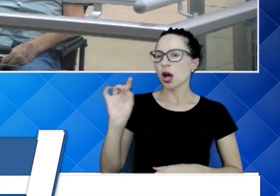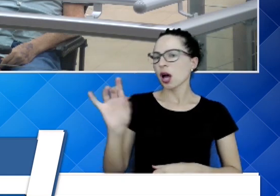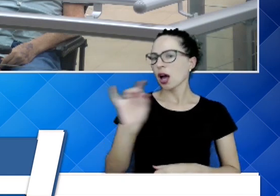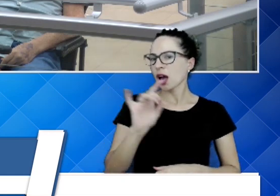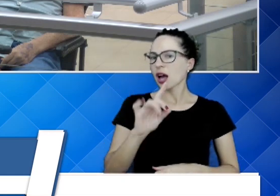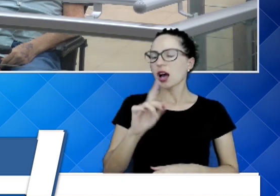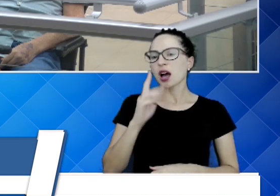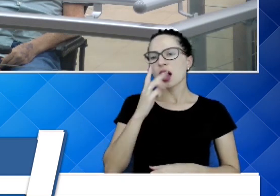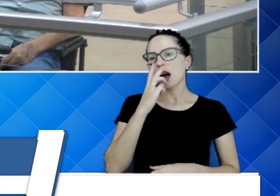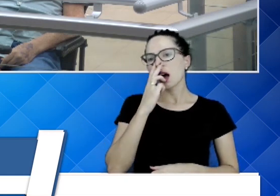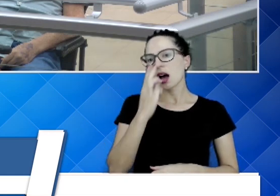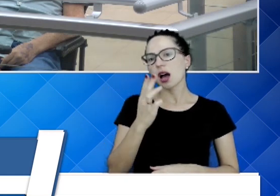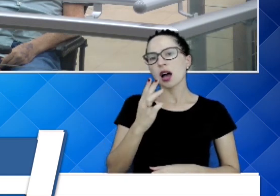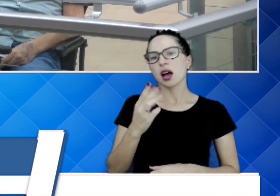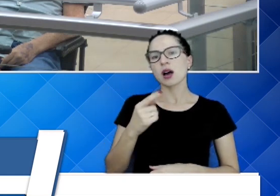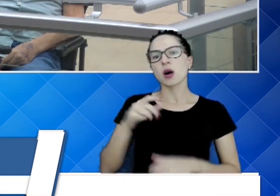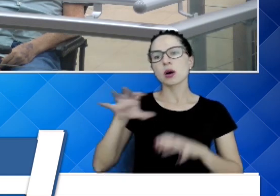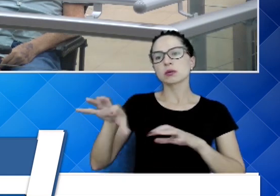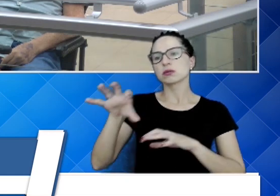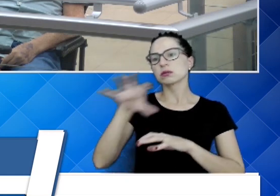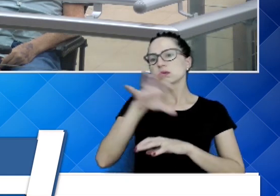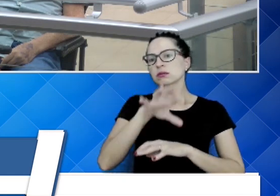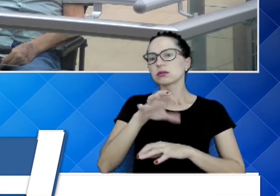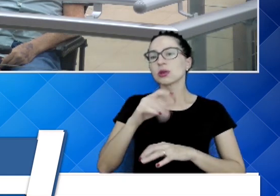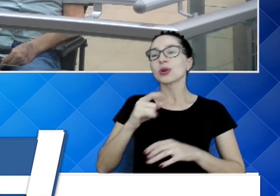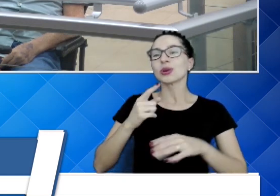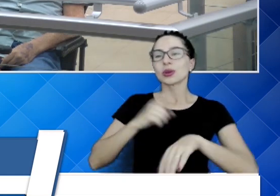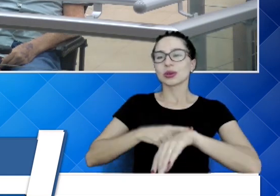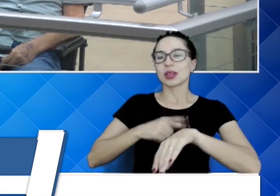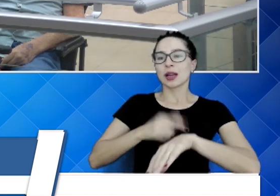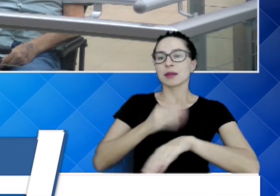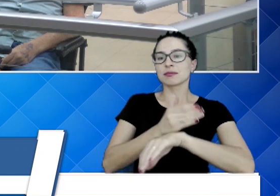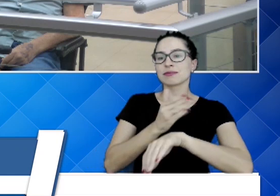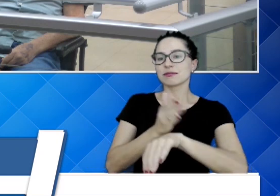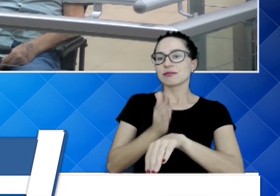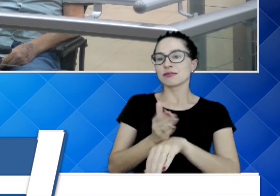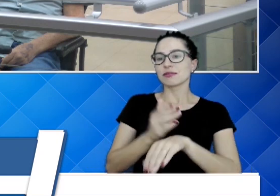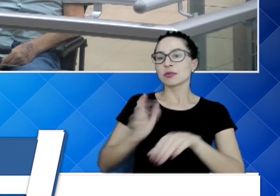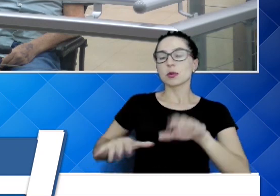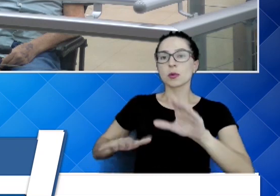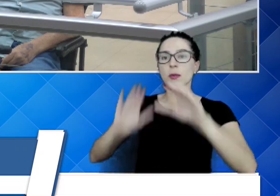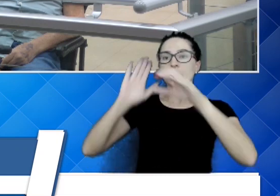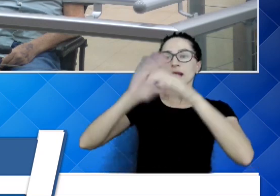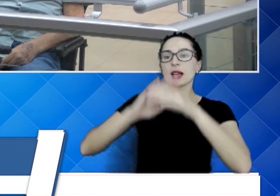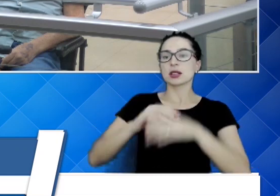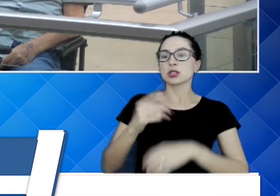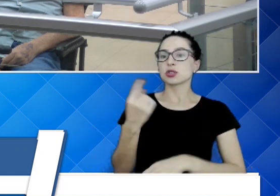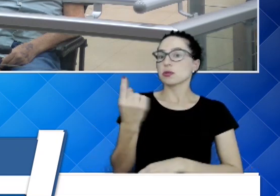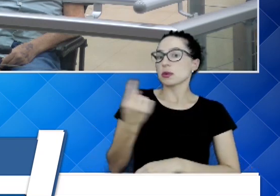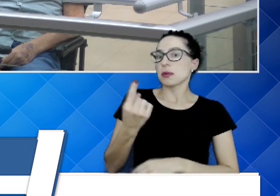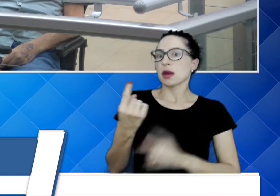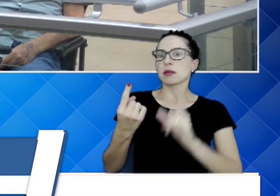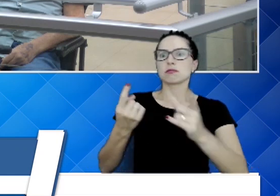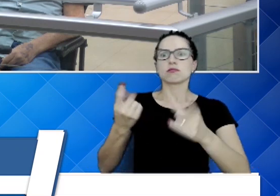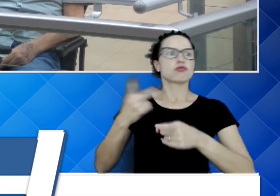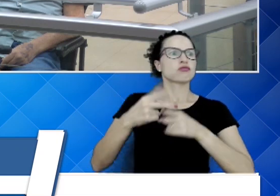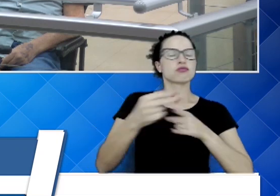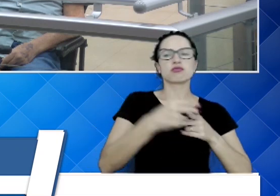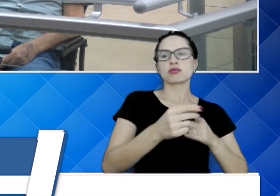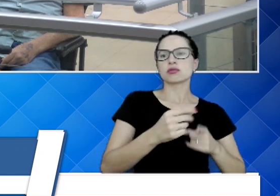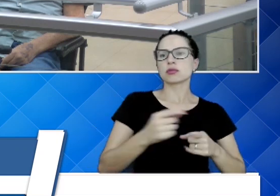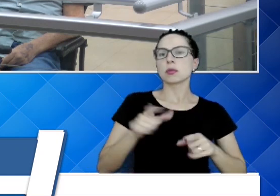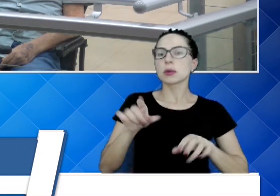quatro quartos do basquete. O primeiro quarto e o segundo quarto, o senhor foi um herói, porque deu a formação,